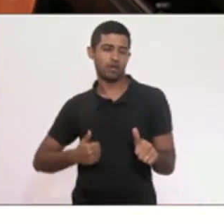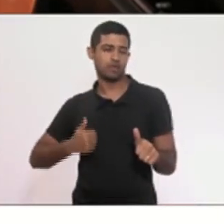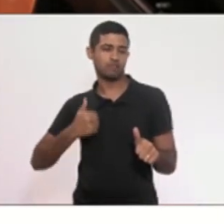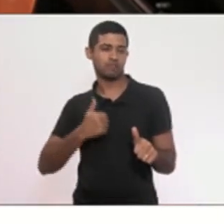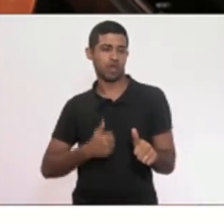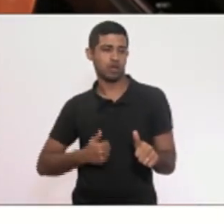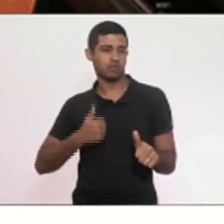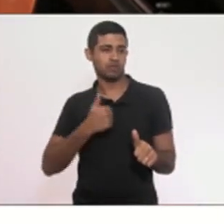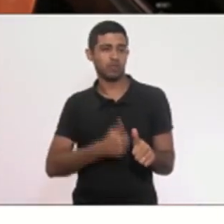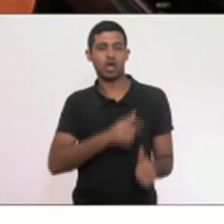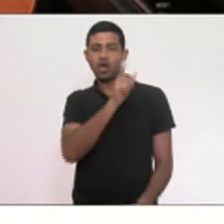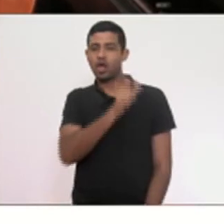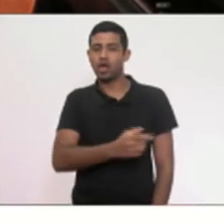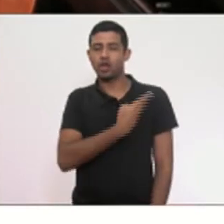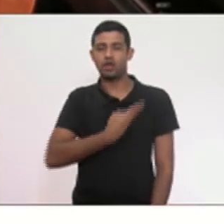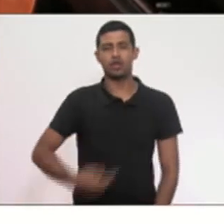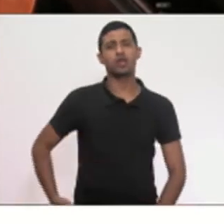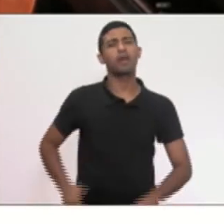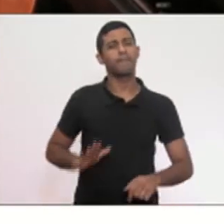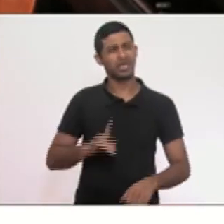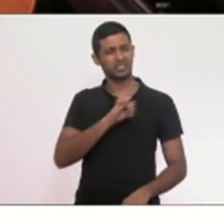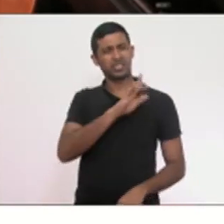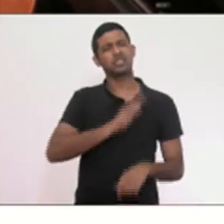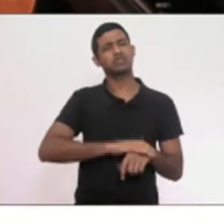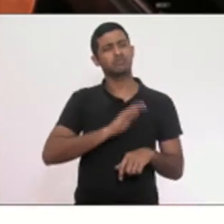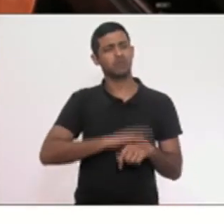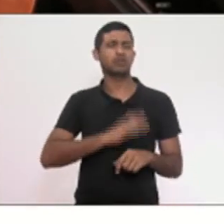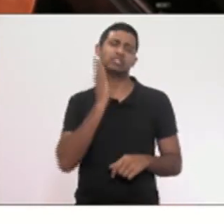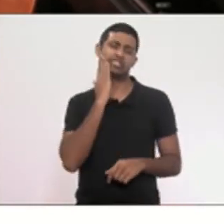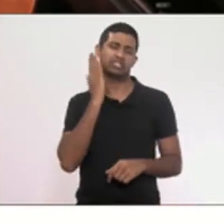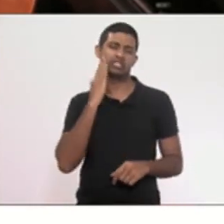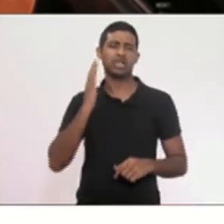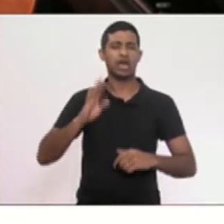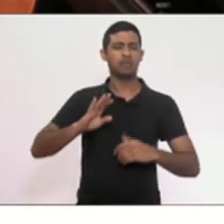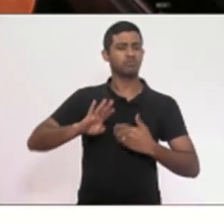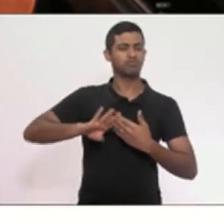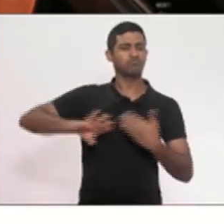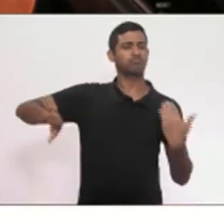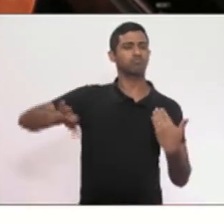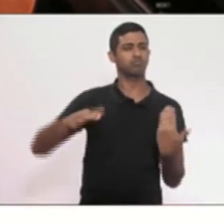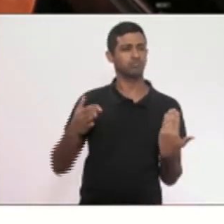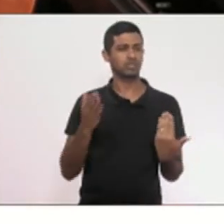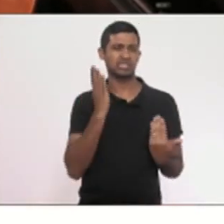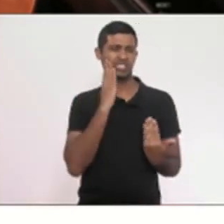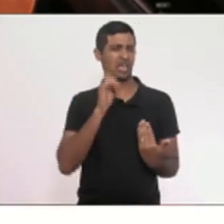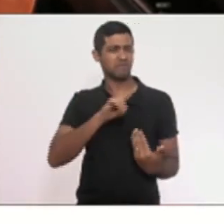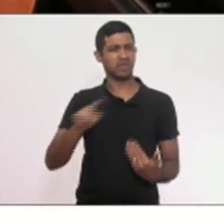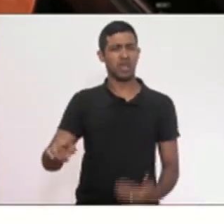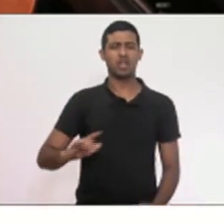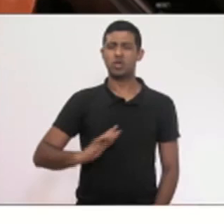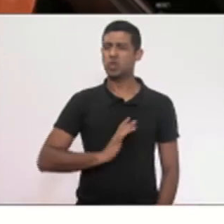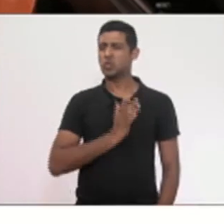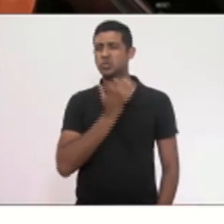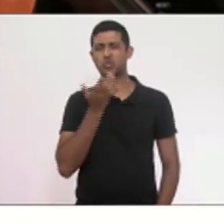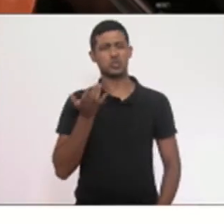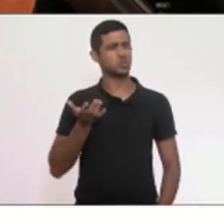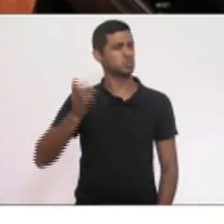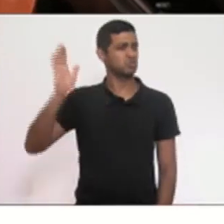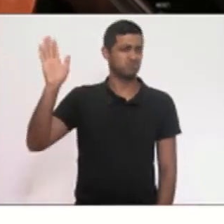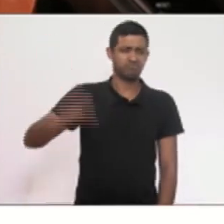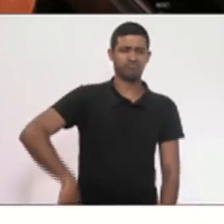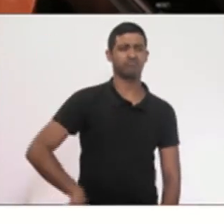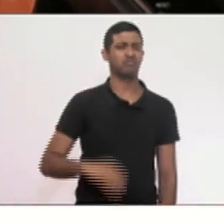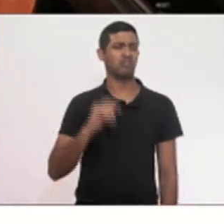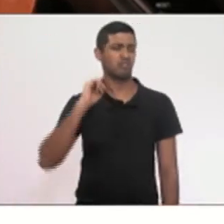governador sabe separar o joio do trigo, sabe que o lado de lá é a banda podre, é a banda que usurpa o erário e que